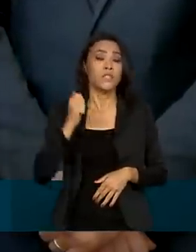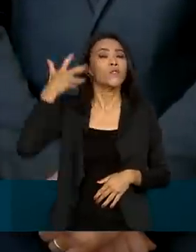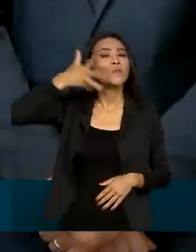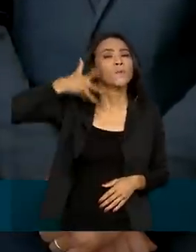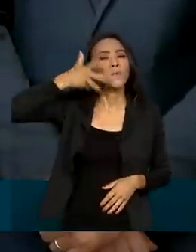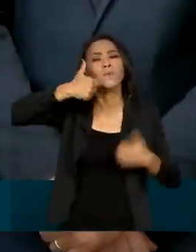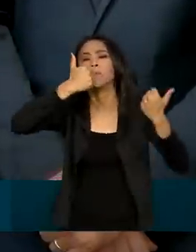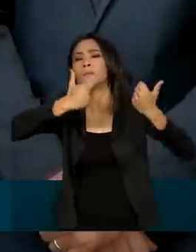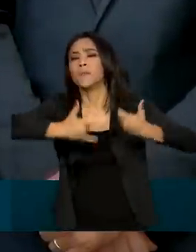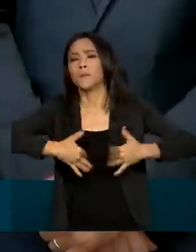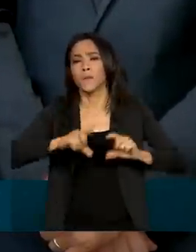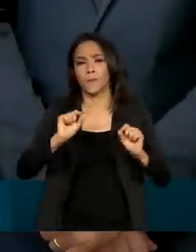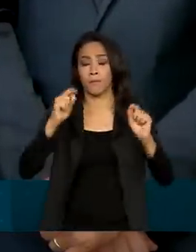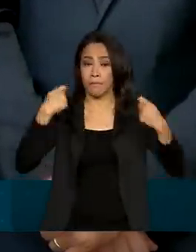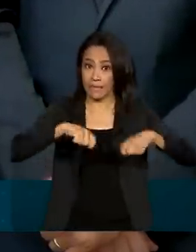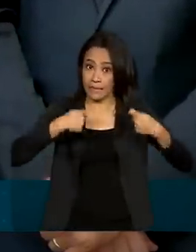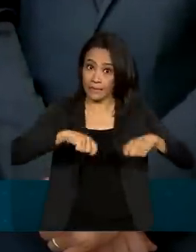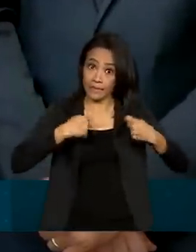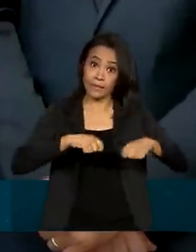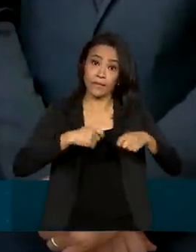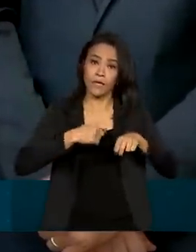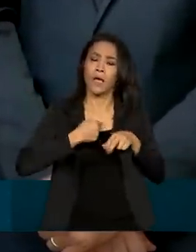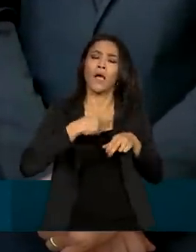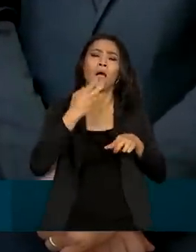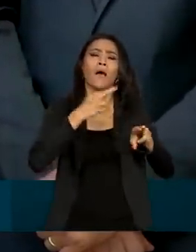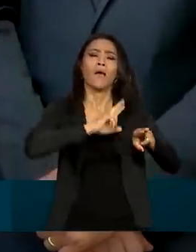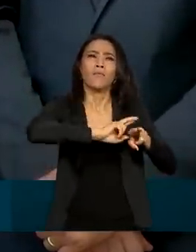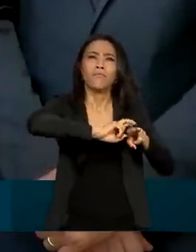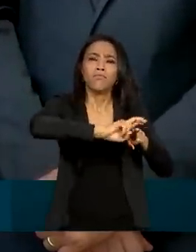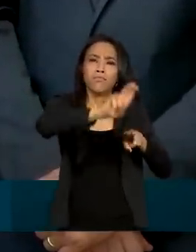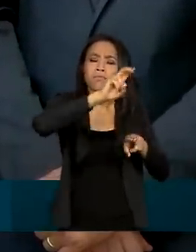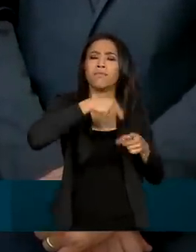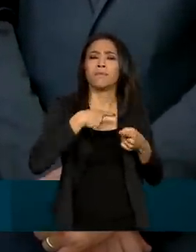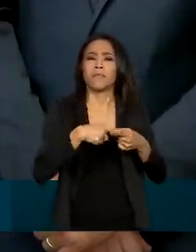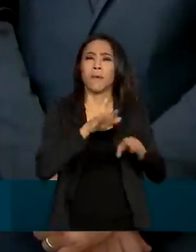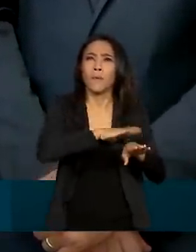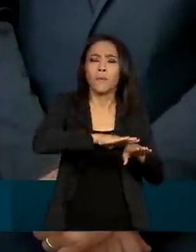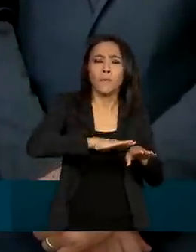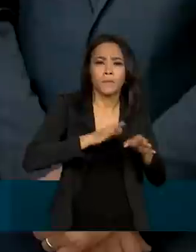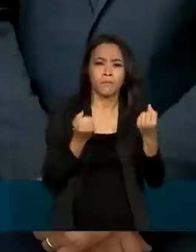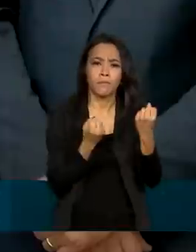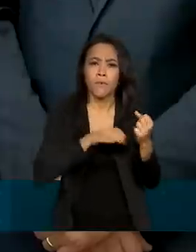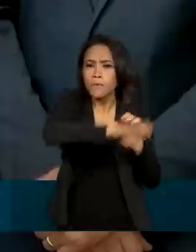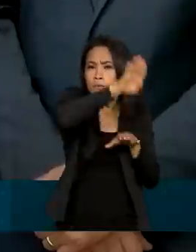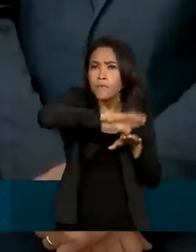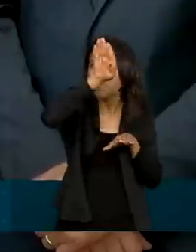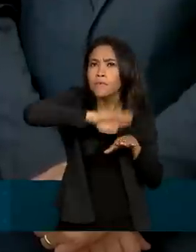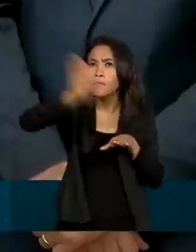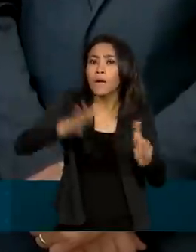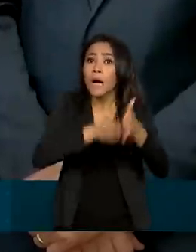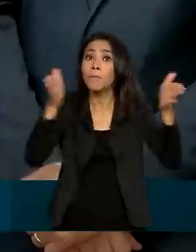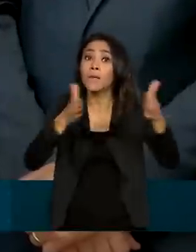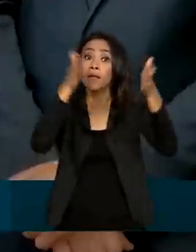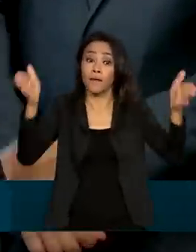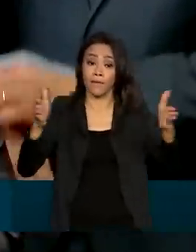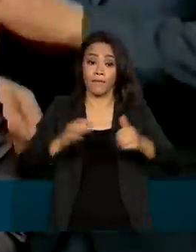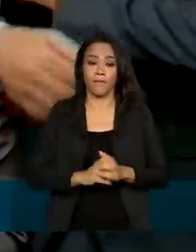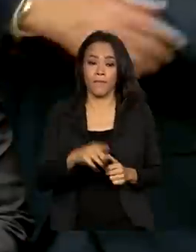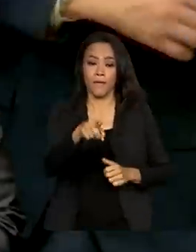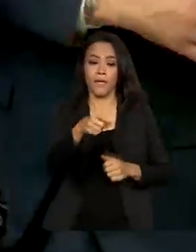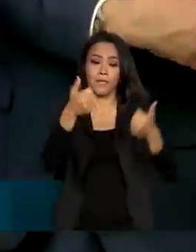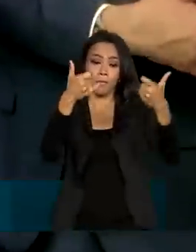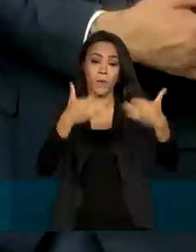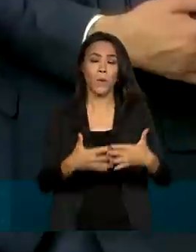disse que será preciso recuperar a malha rodoviária, retomar obras paradas e ampliar as ferrovias. No curto prazo,